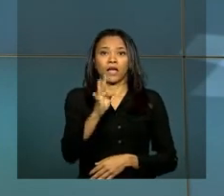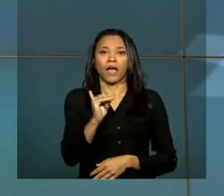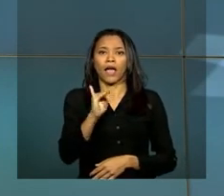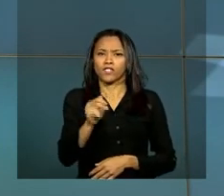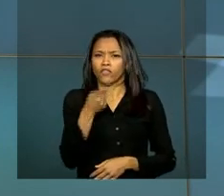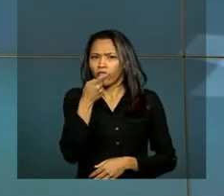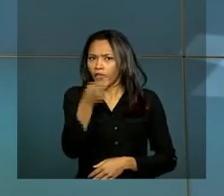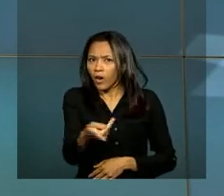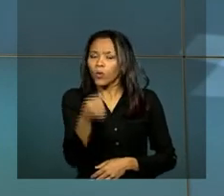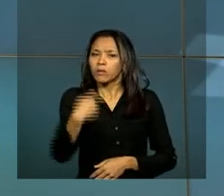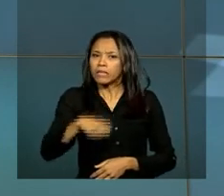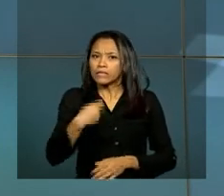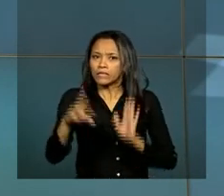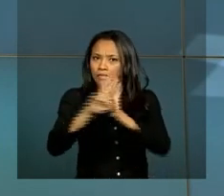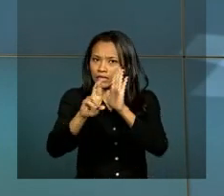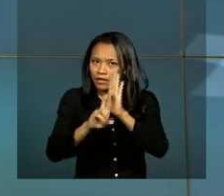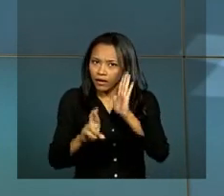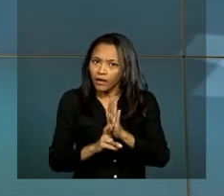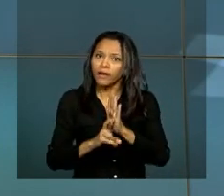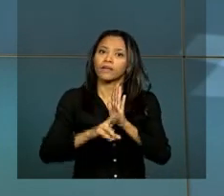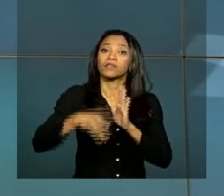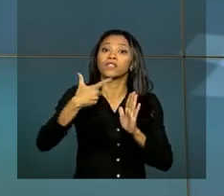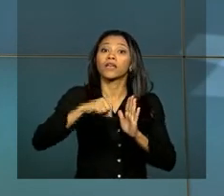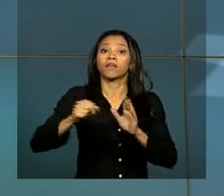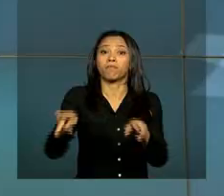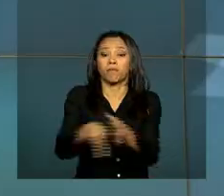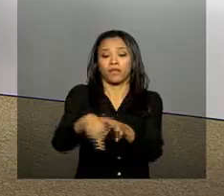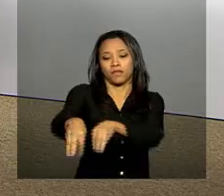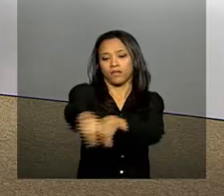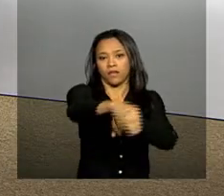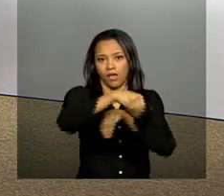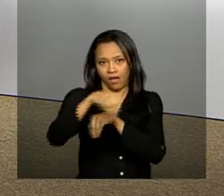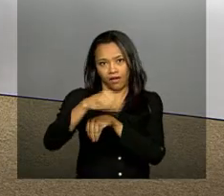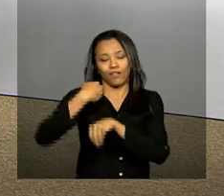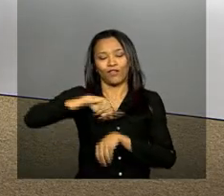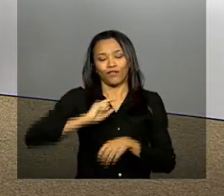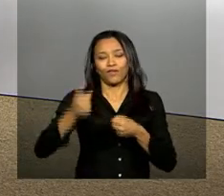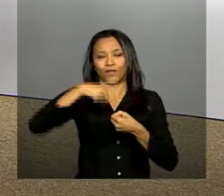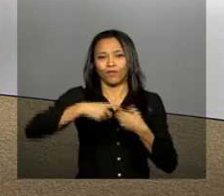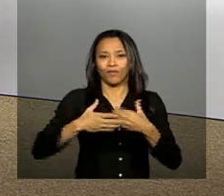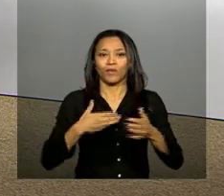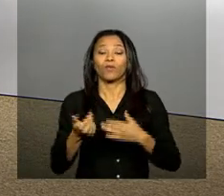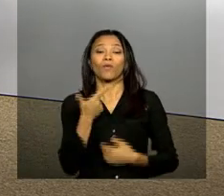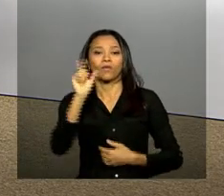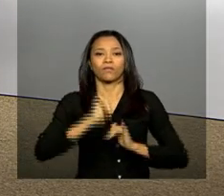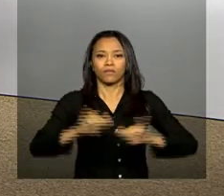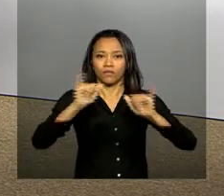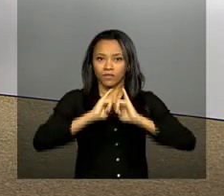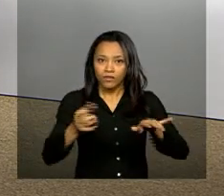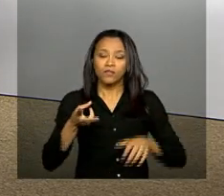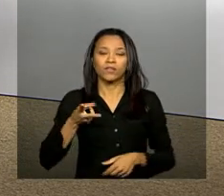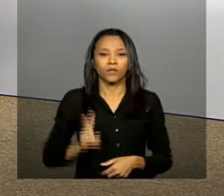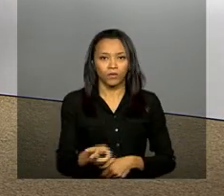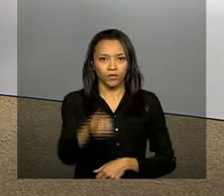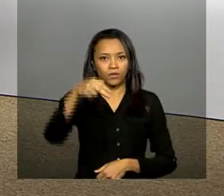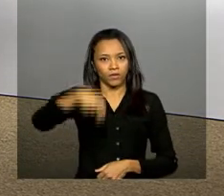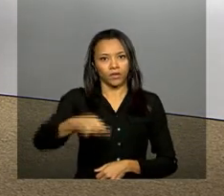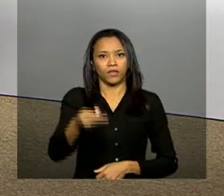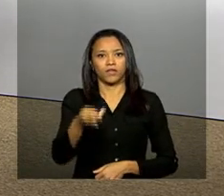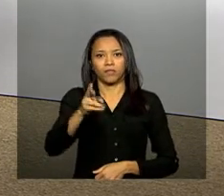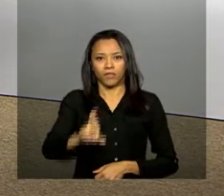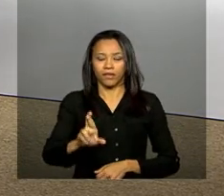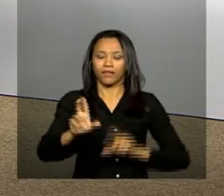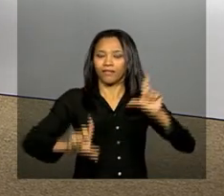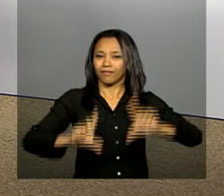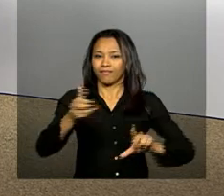de regularizar o licenciamento rural aos proprietários de terra E nós podemos voltar a qualquer momento com outras informações Continue